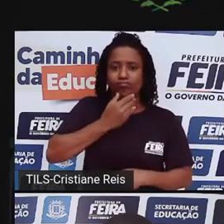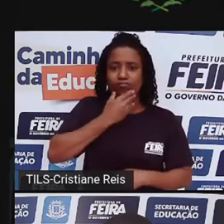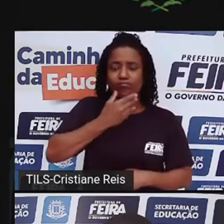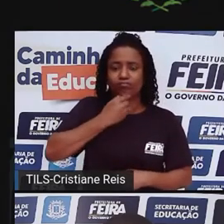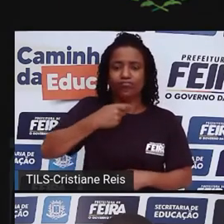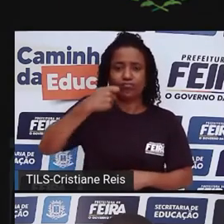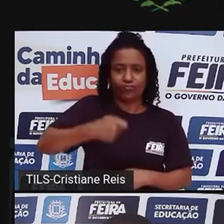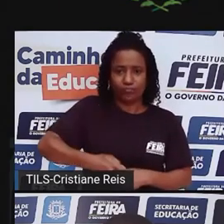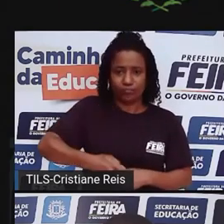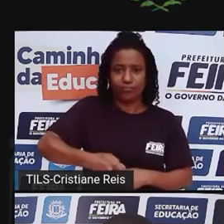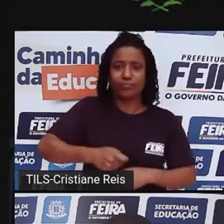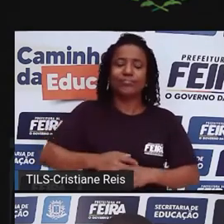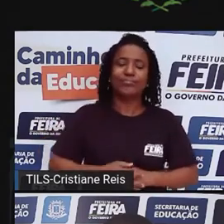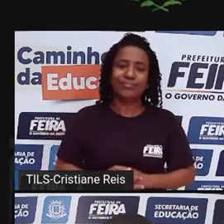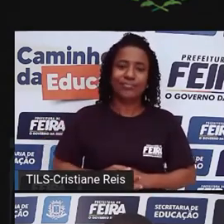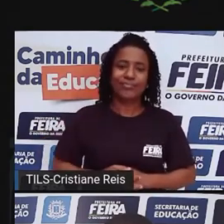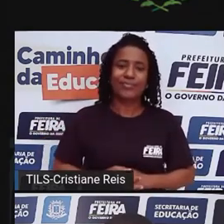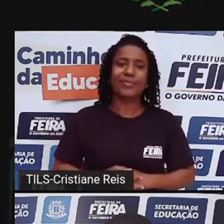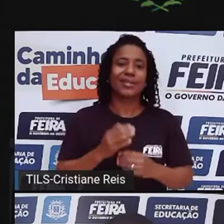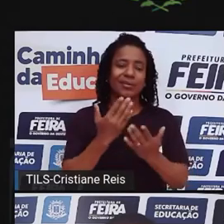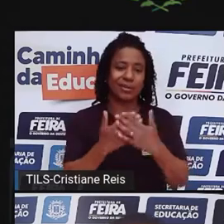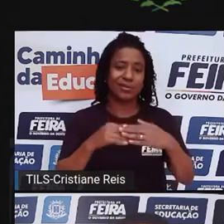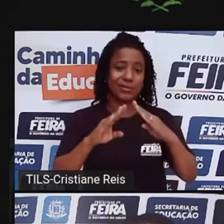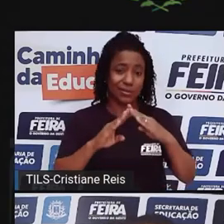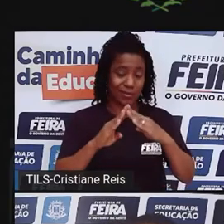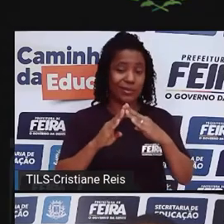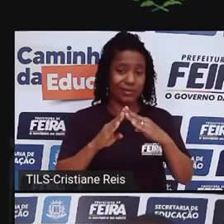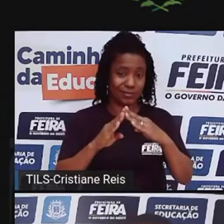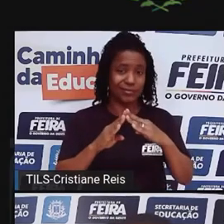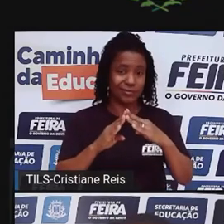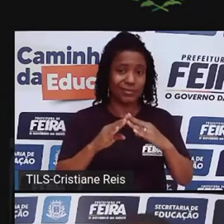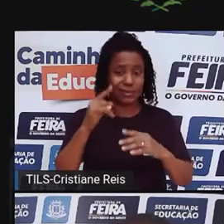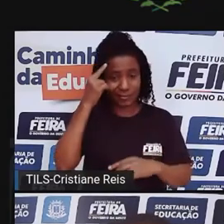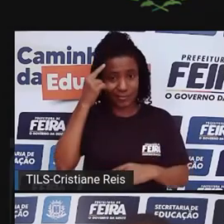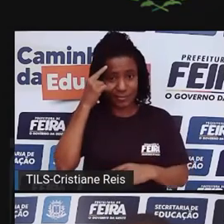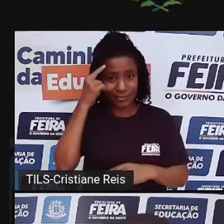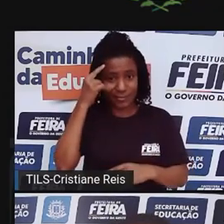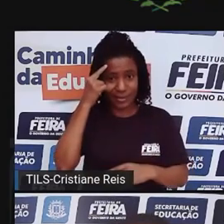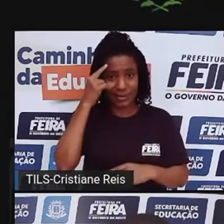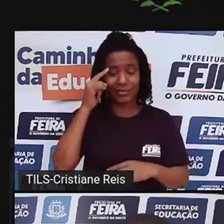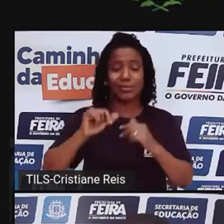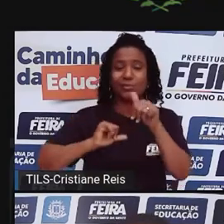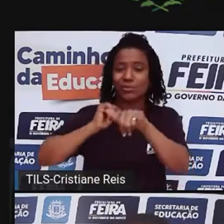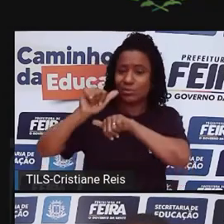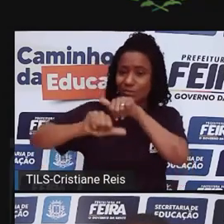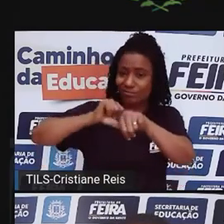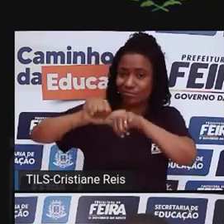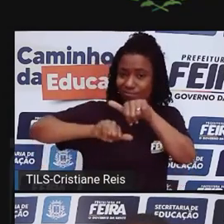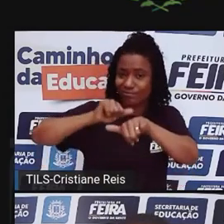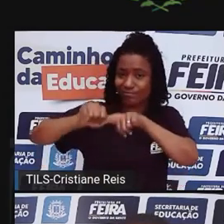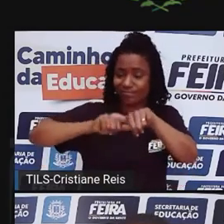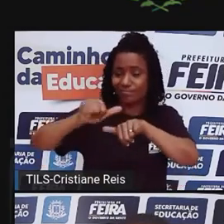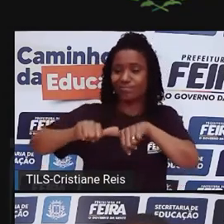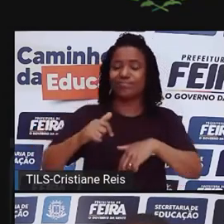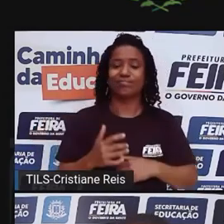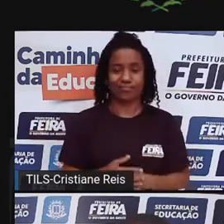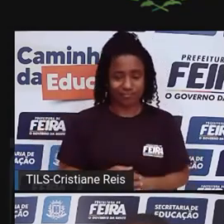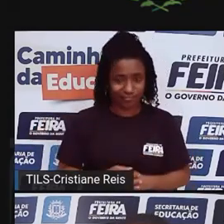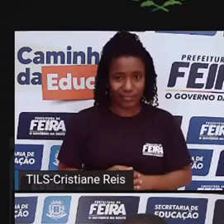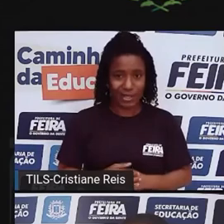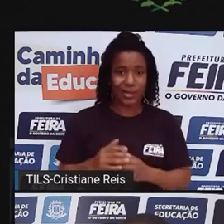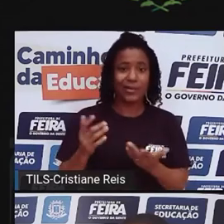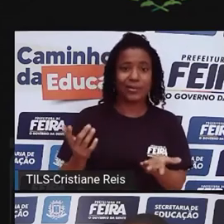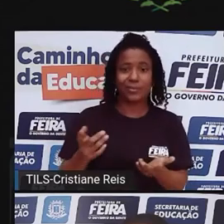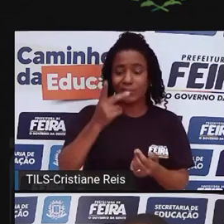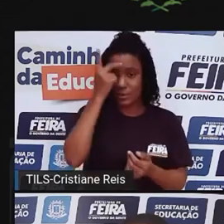durante essa passagem pela escola, a gente ficava sempre tendo que se readequar, se realinhar a